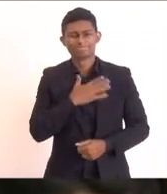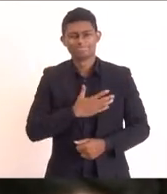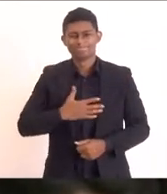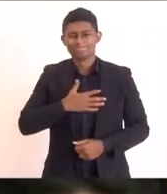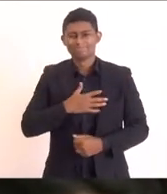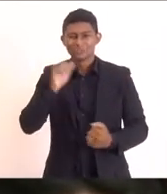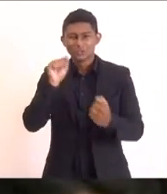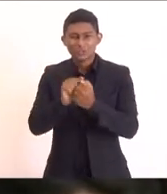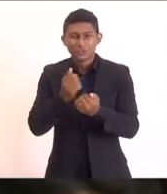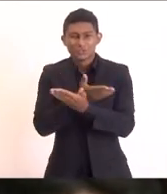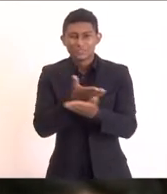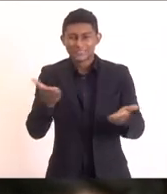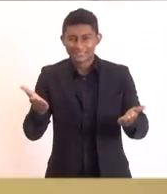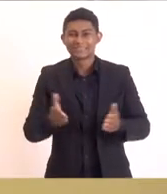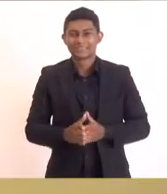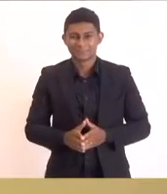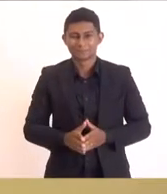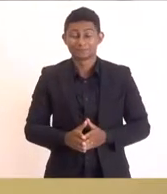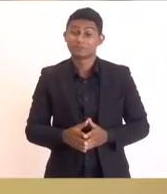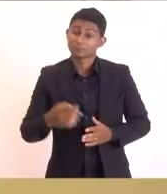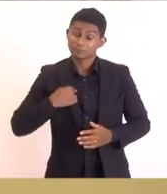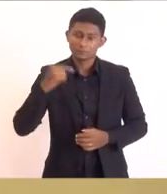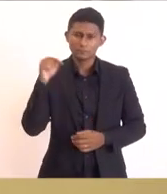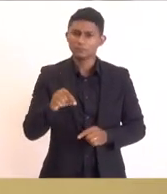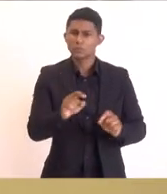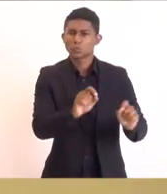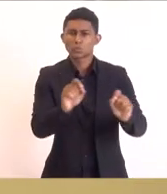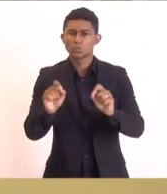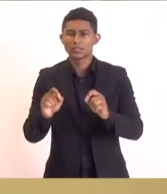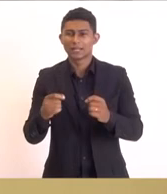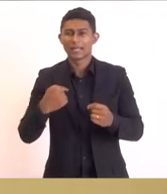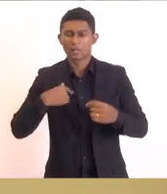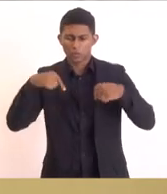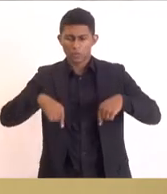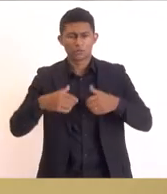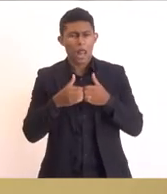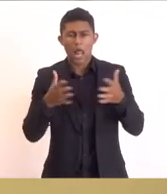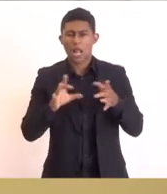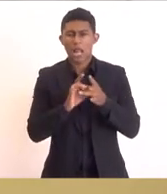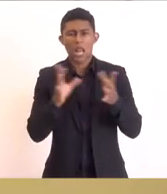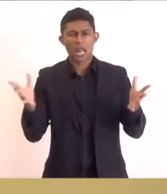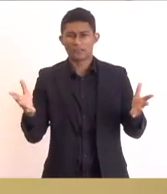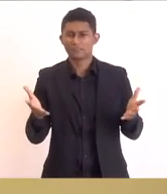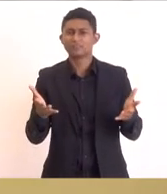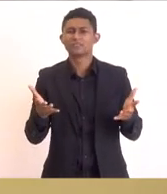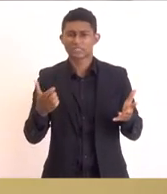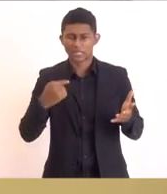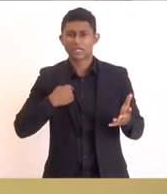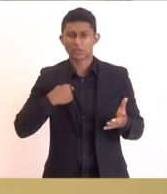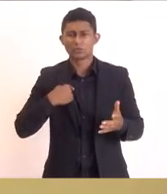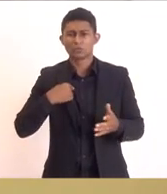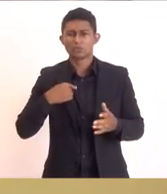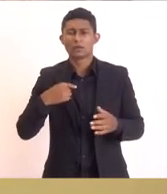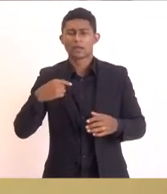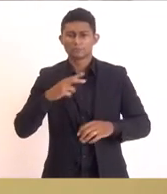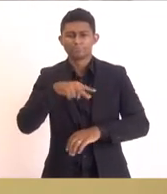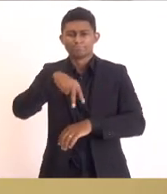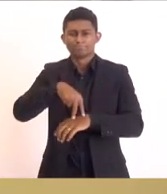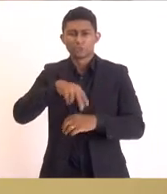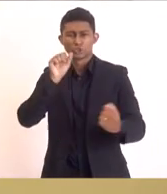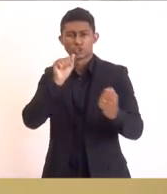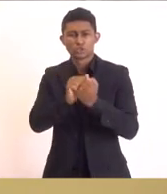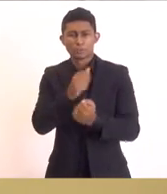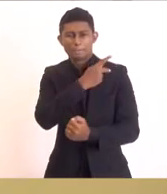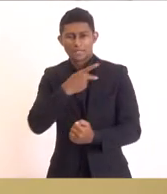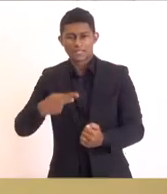honra participar desse evento presidente e quero deixar aqui o gabinete aberto para todos vocês estou de frente junto com o presidente que me deu